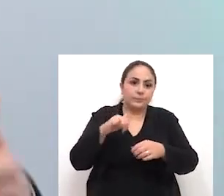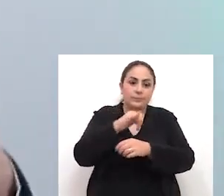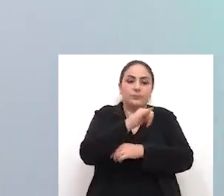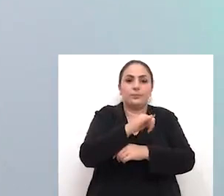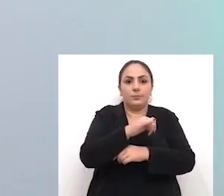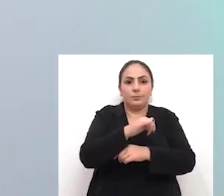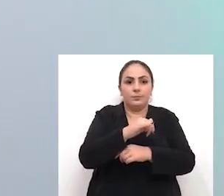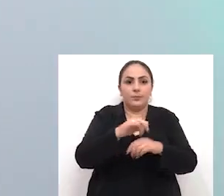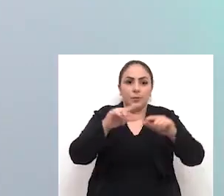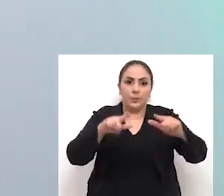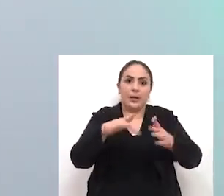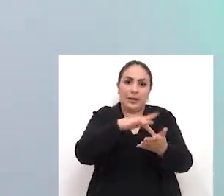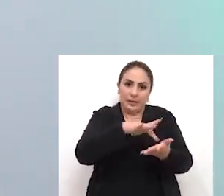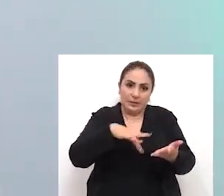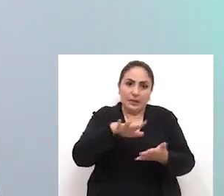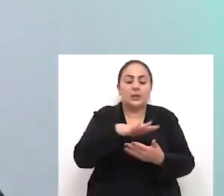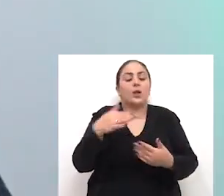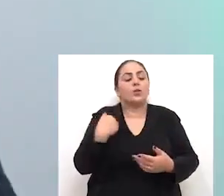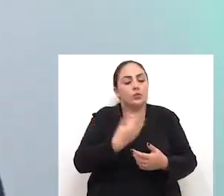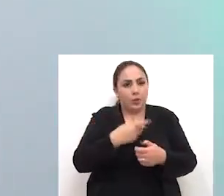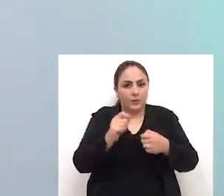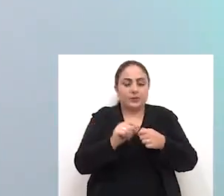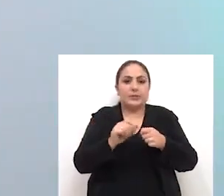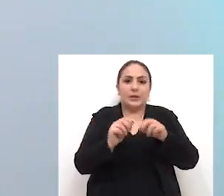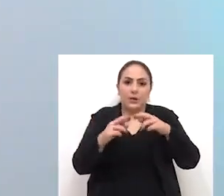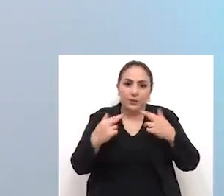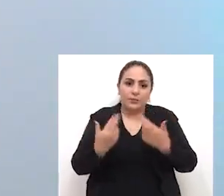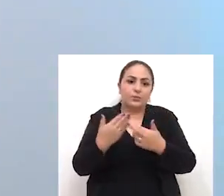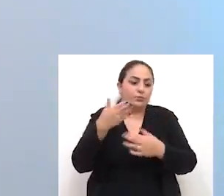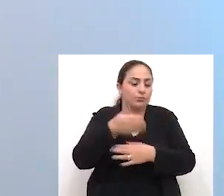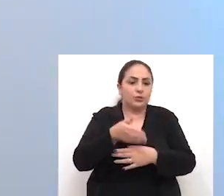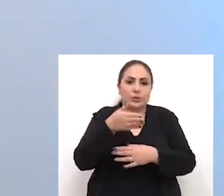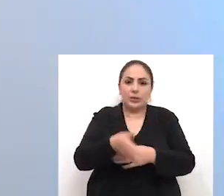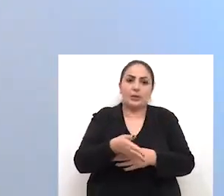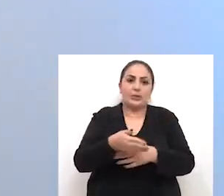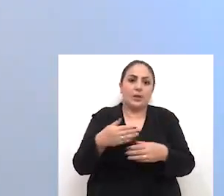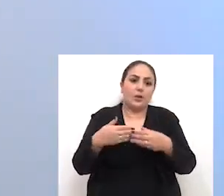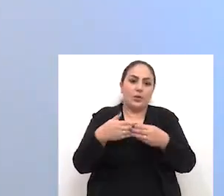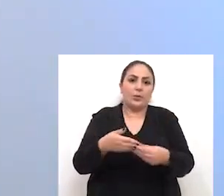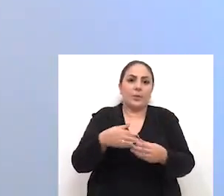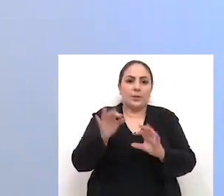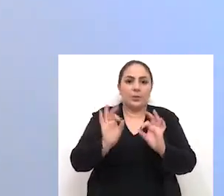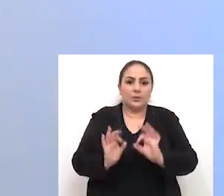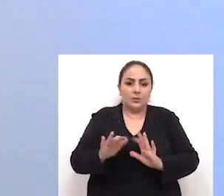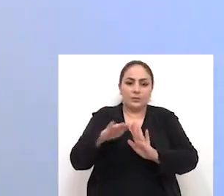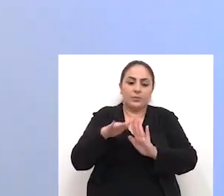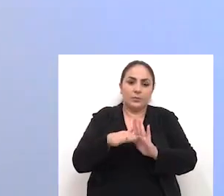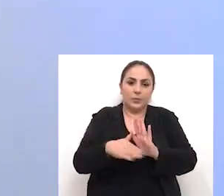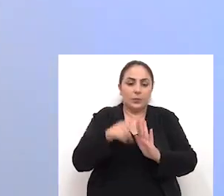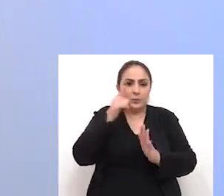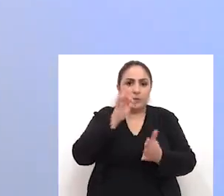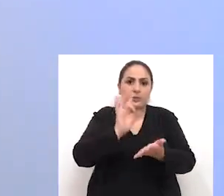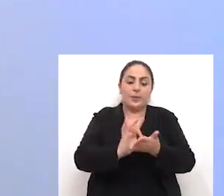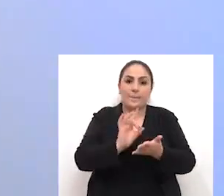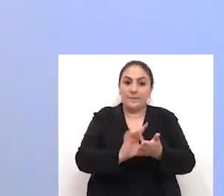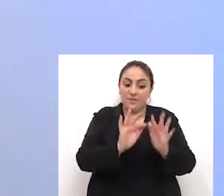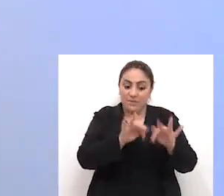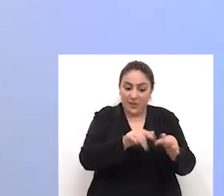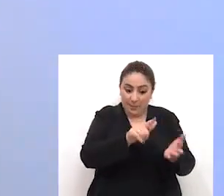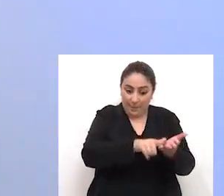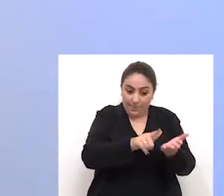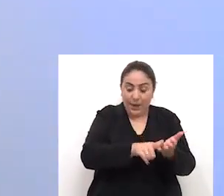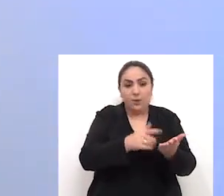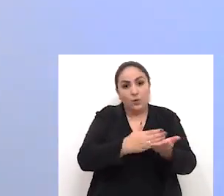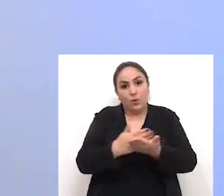aeroporto venha a se tornar uma realidade estamos fazendo reuniões frequentes e acompanhando esse cronograma para garantir que ele saia do papel